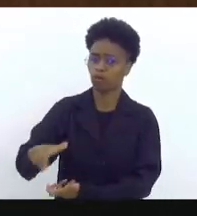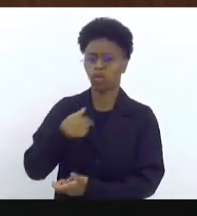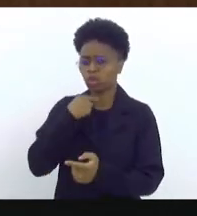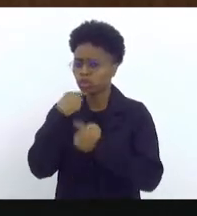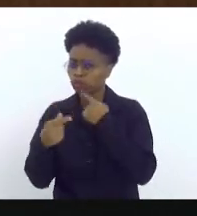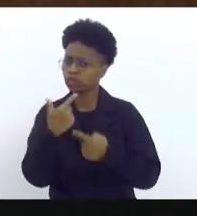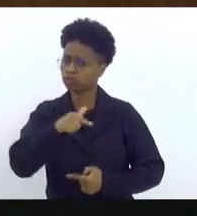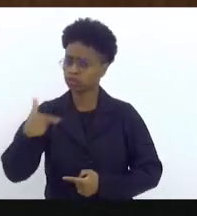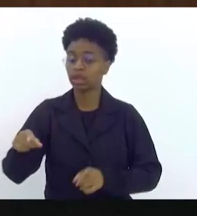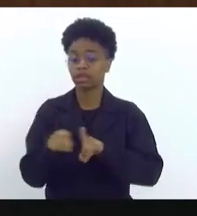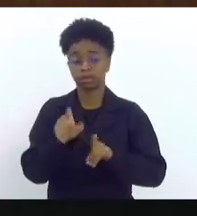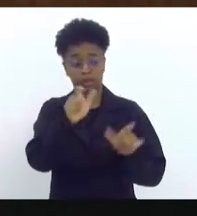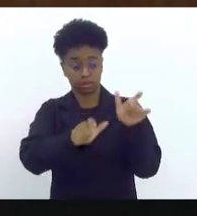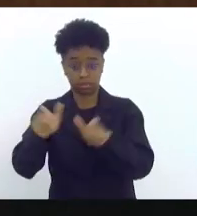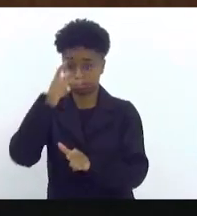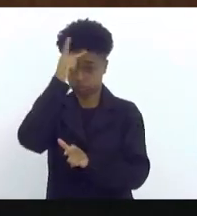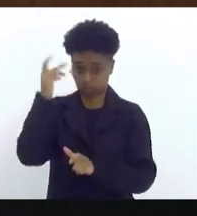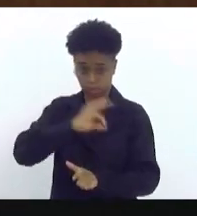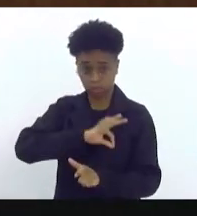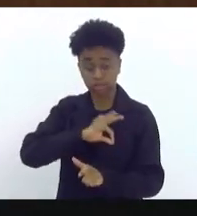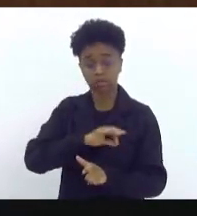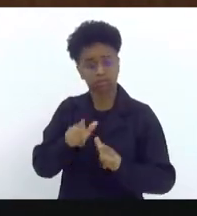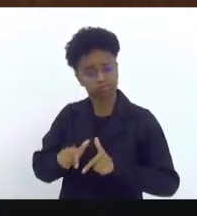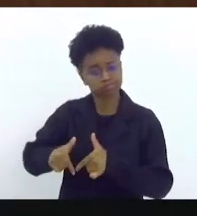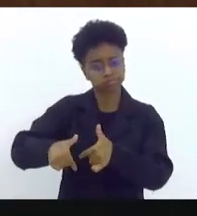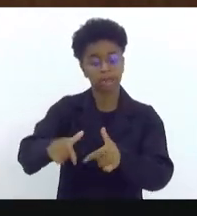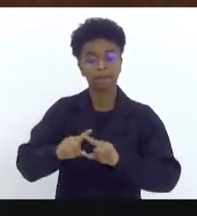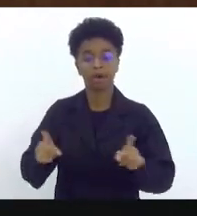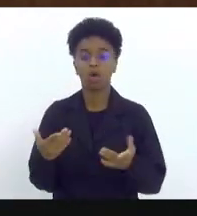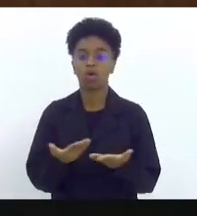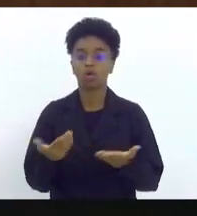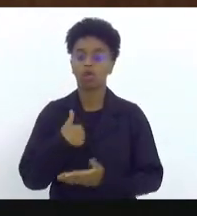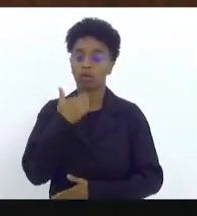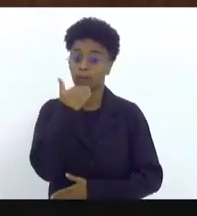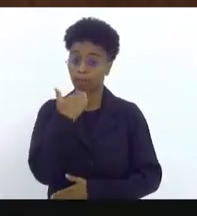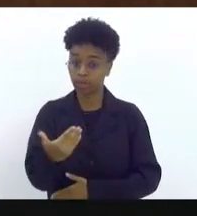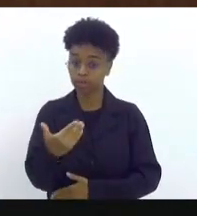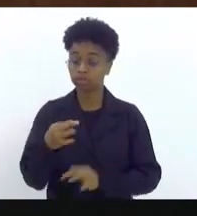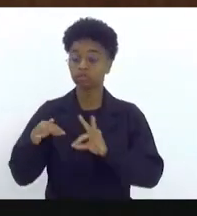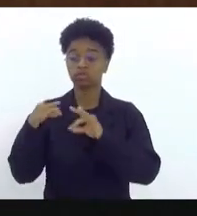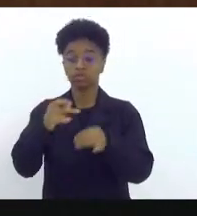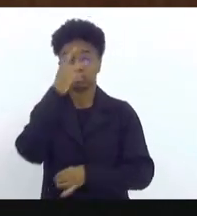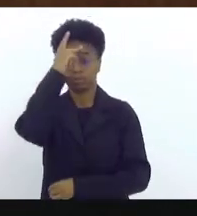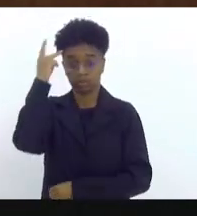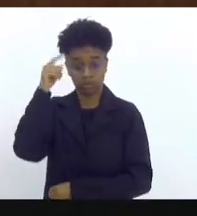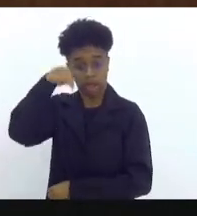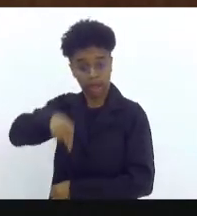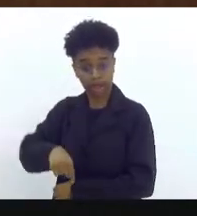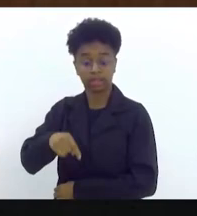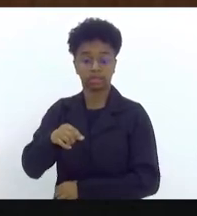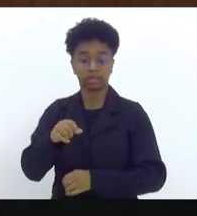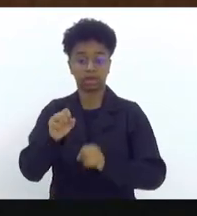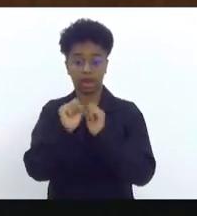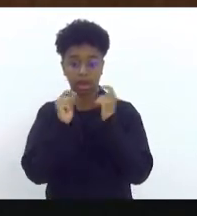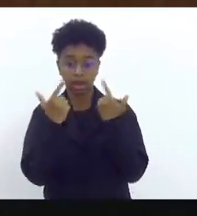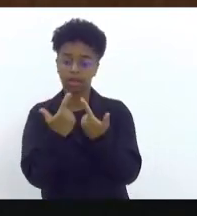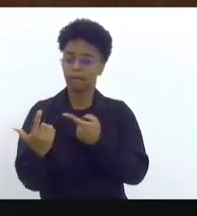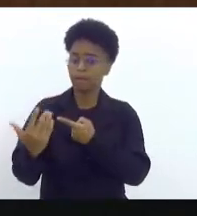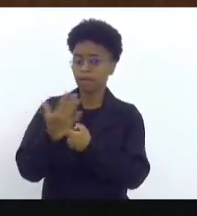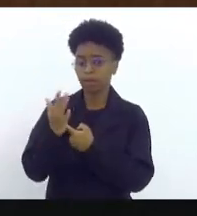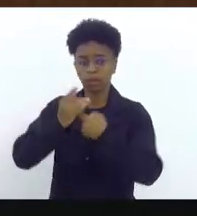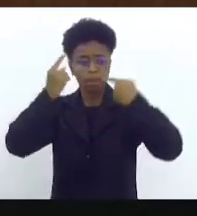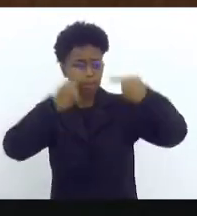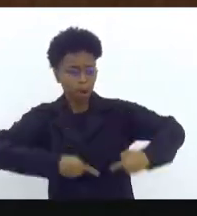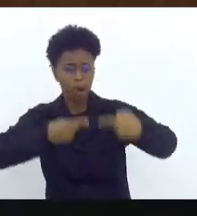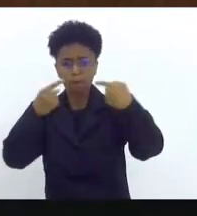esses homens e mulheres que vêm travando. Mas eu peço hoje a todo o parlamento que me ajude a combater